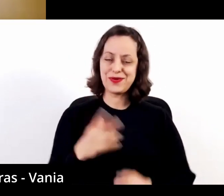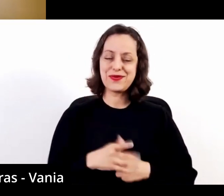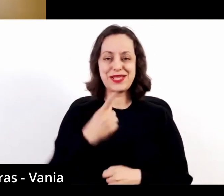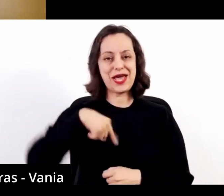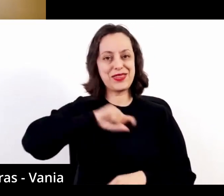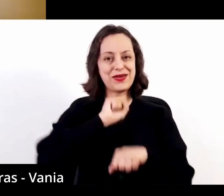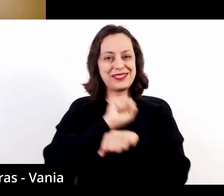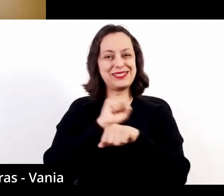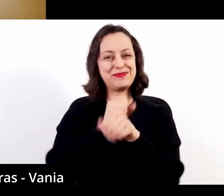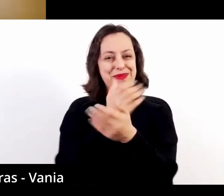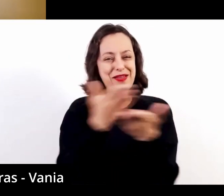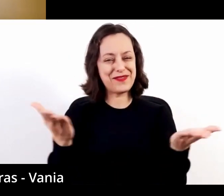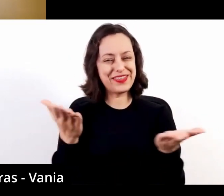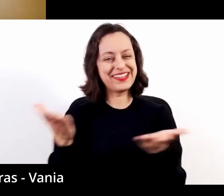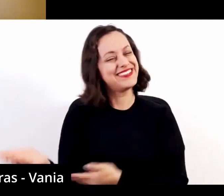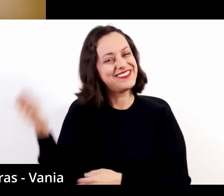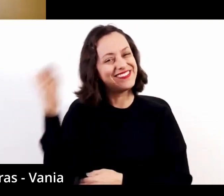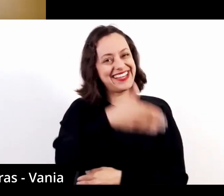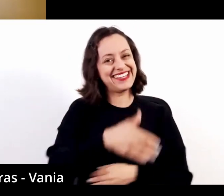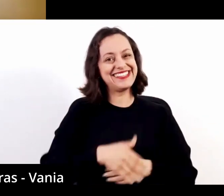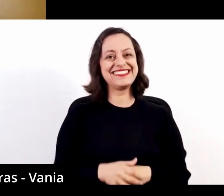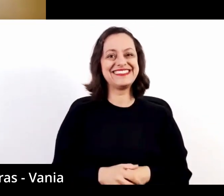Nós esperamos por vocês lá!